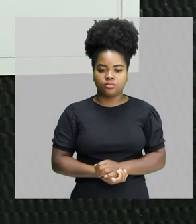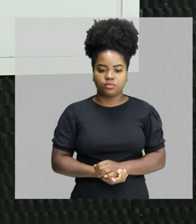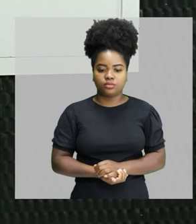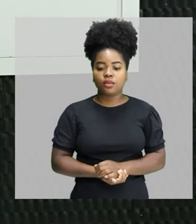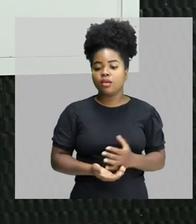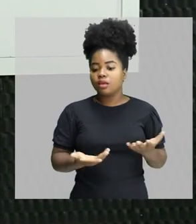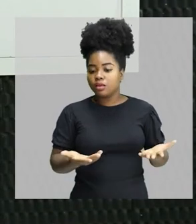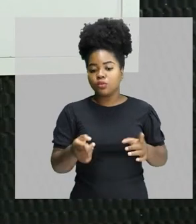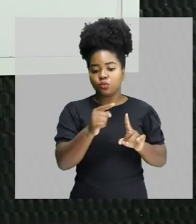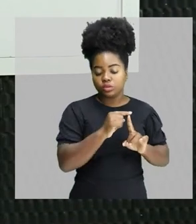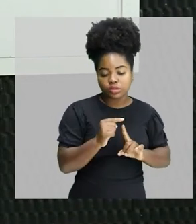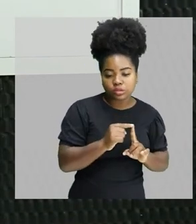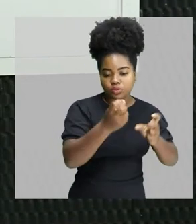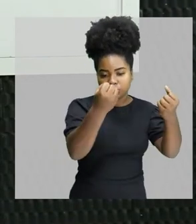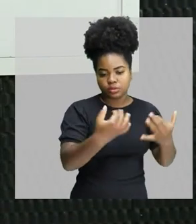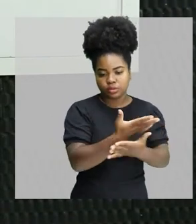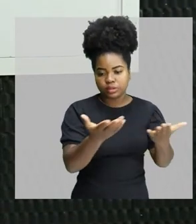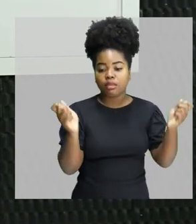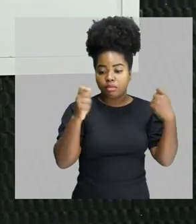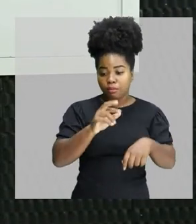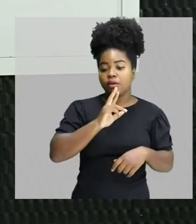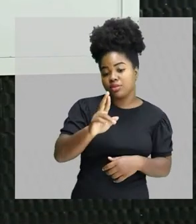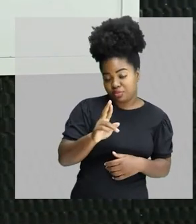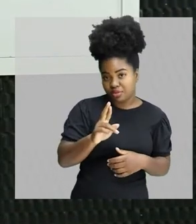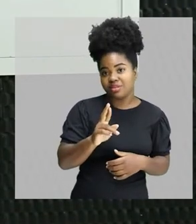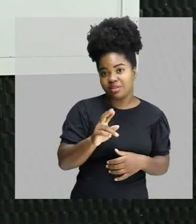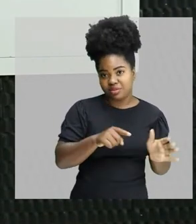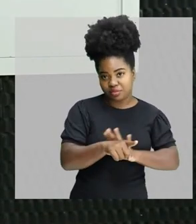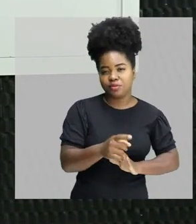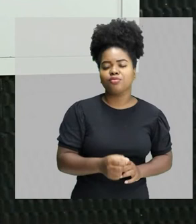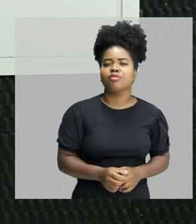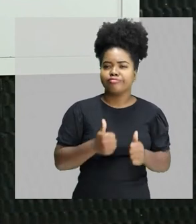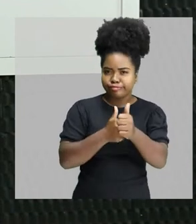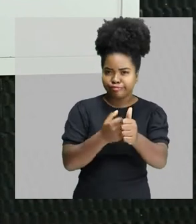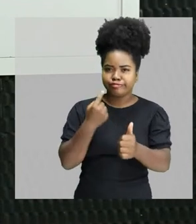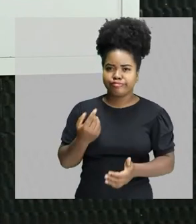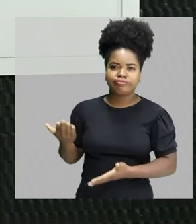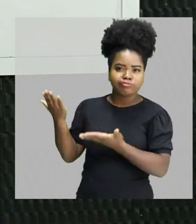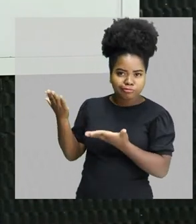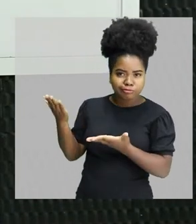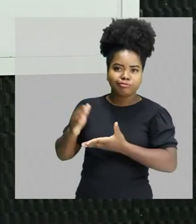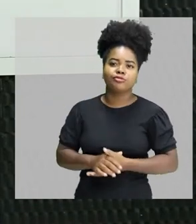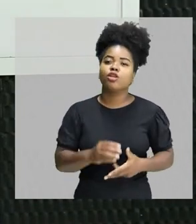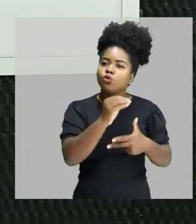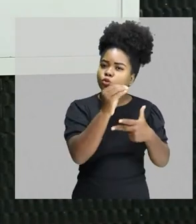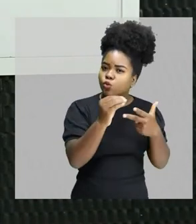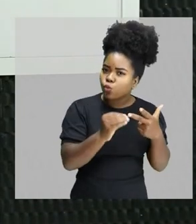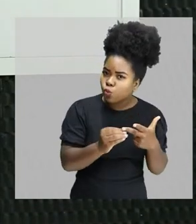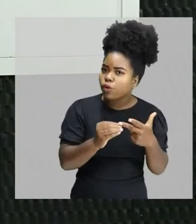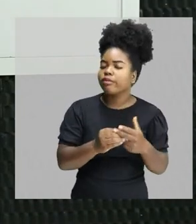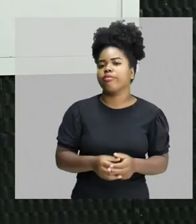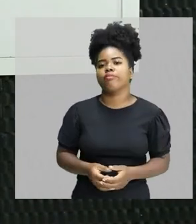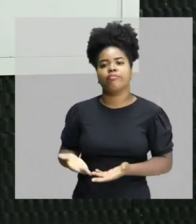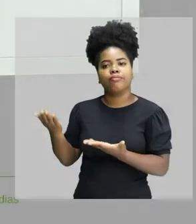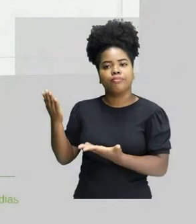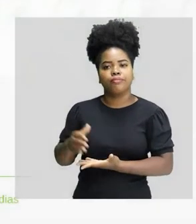com essas situações, nós podemos já responder uma questão, né? Então, vamos ver ali uma questãozinha, né? Do Enem, né? A questão é, esse um,